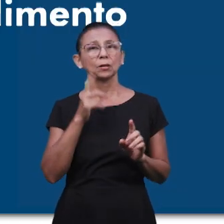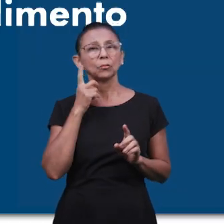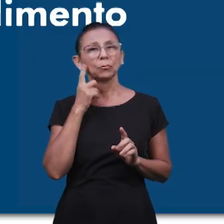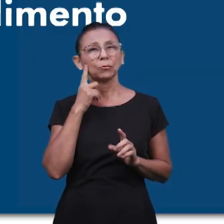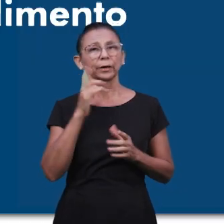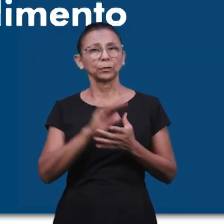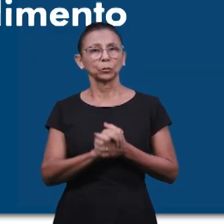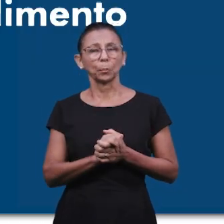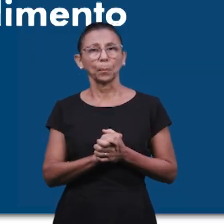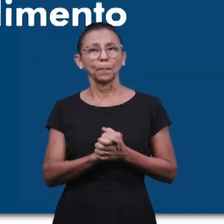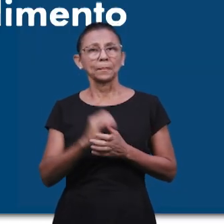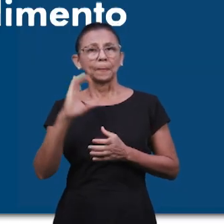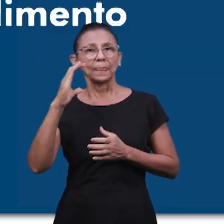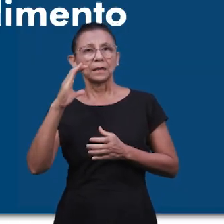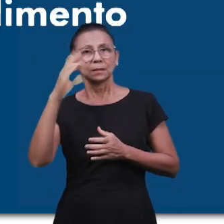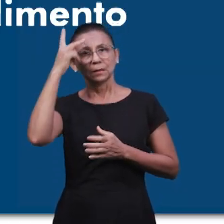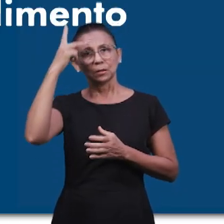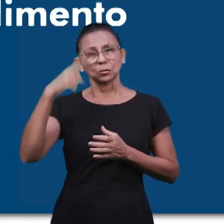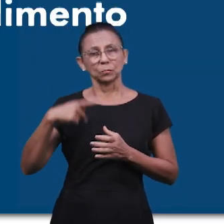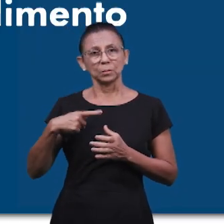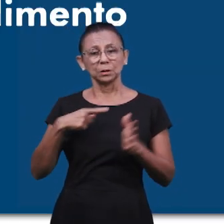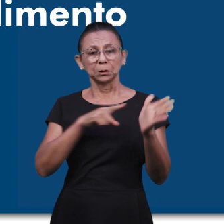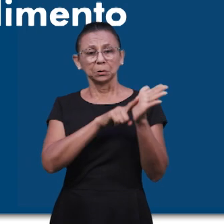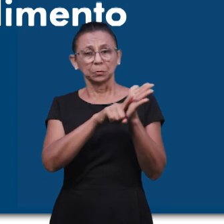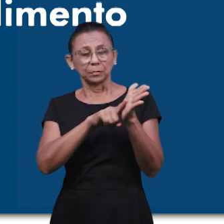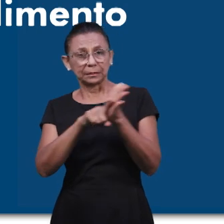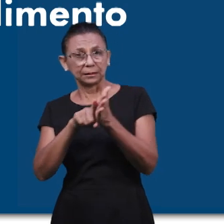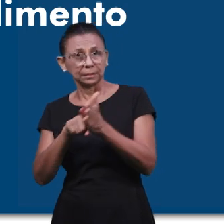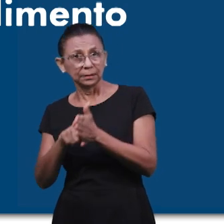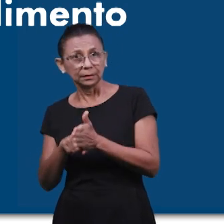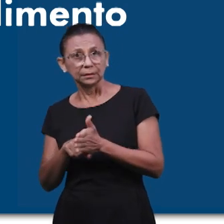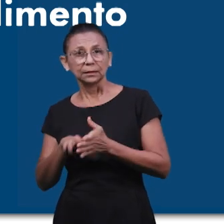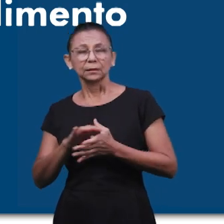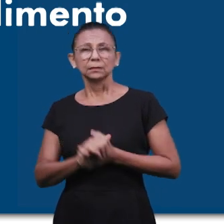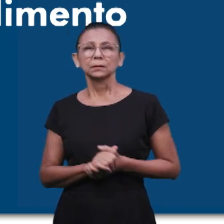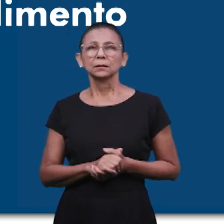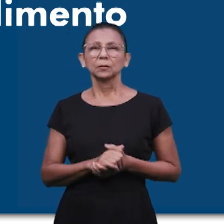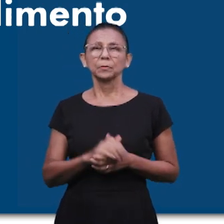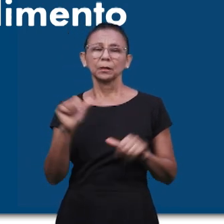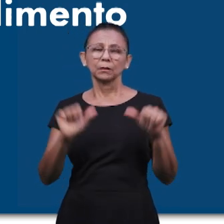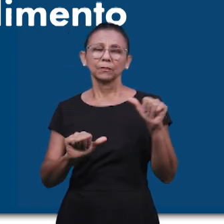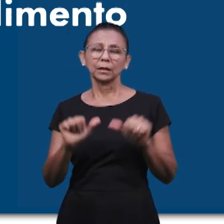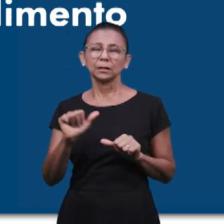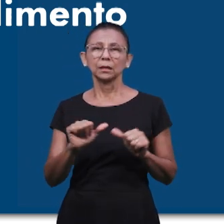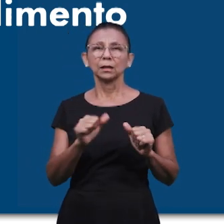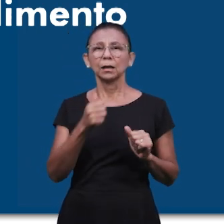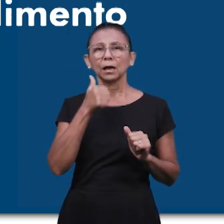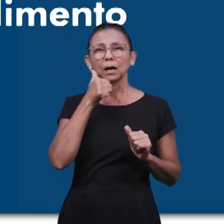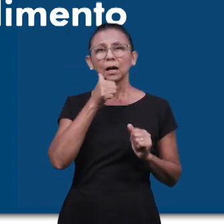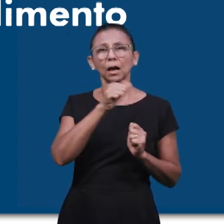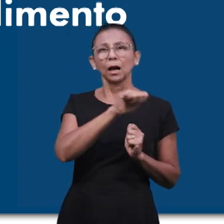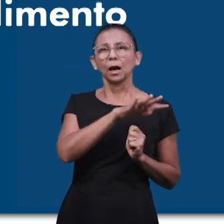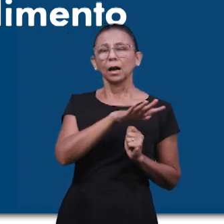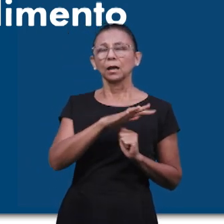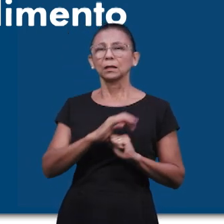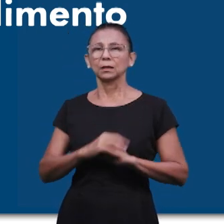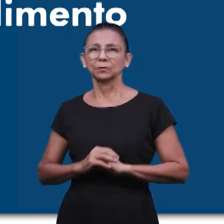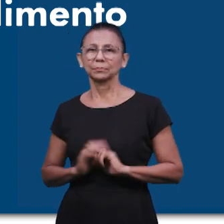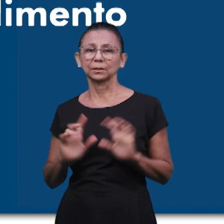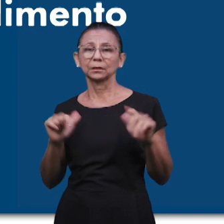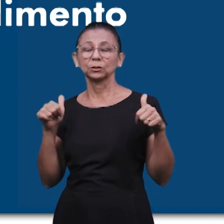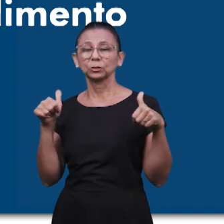sociais, isso ajuda a identificar o que está acontecendo. Analise seu comportamento, suas